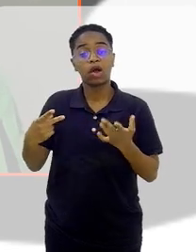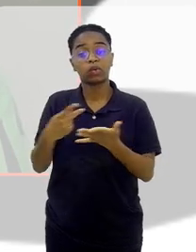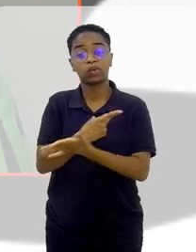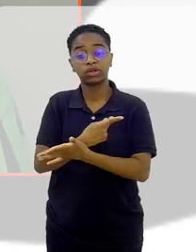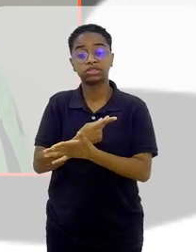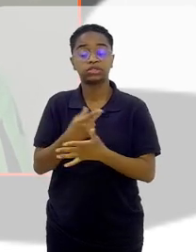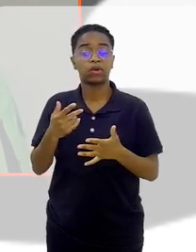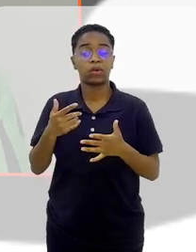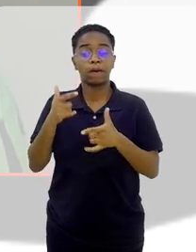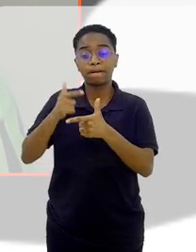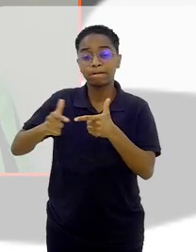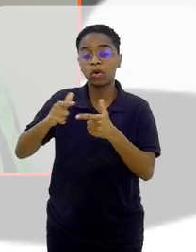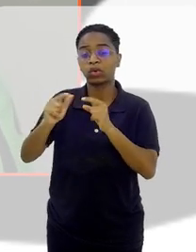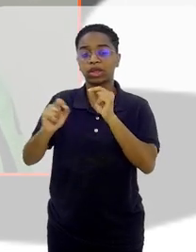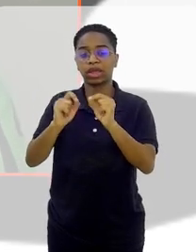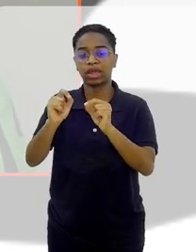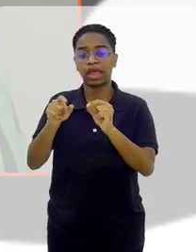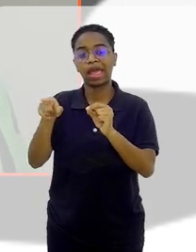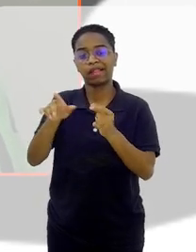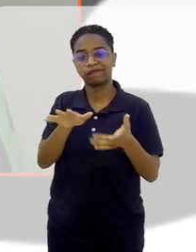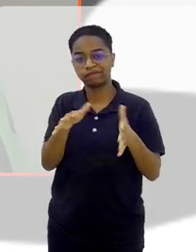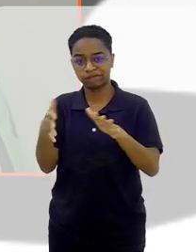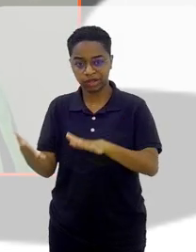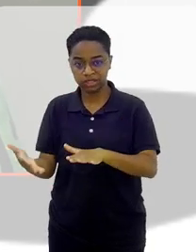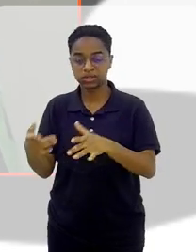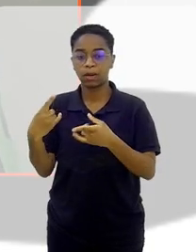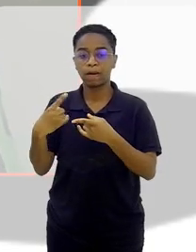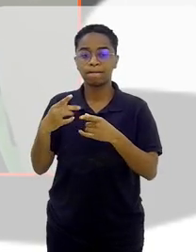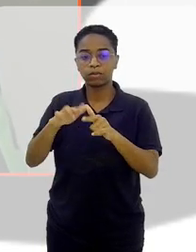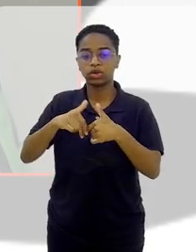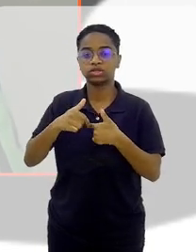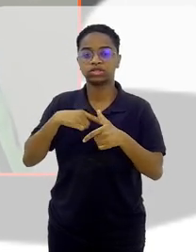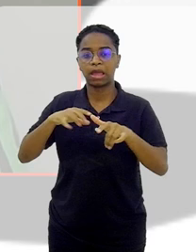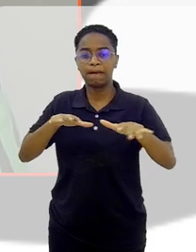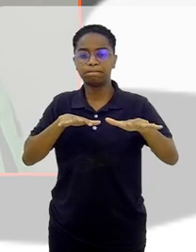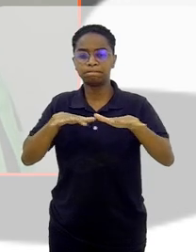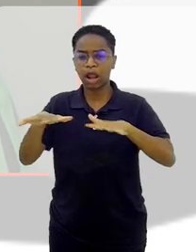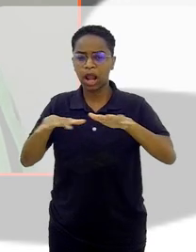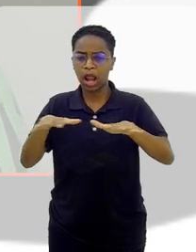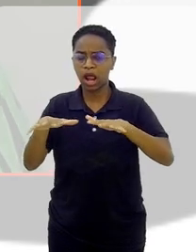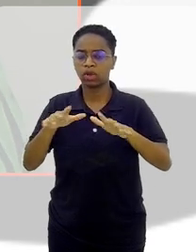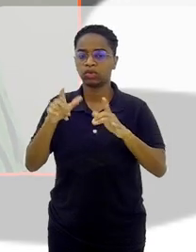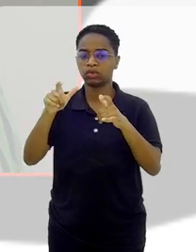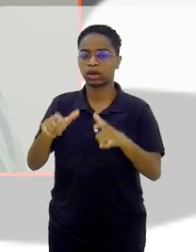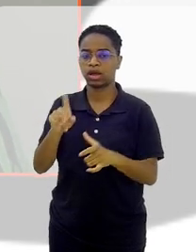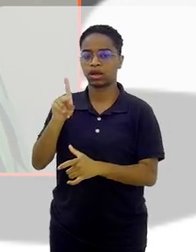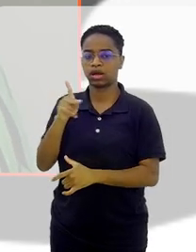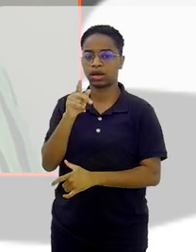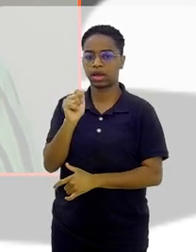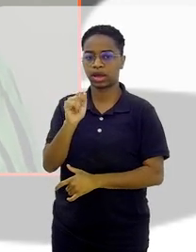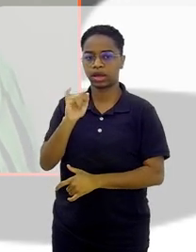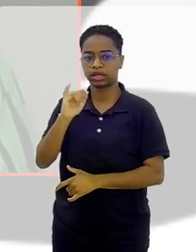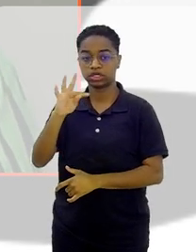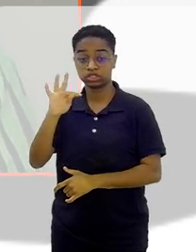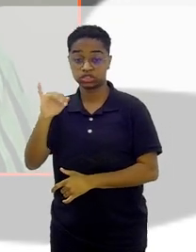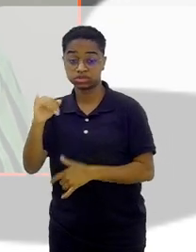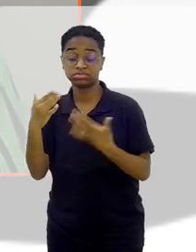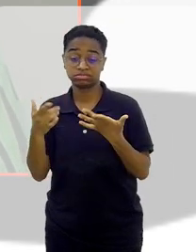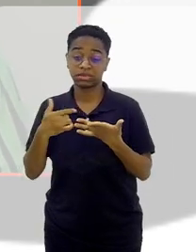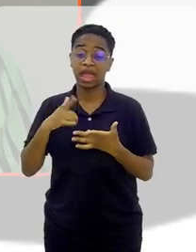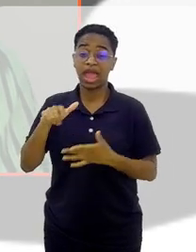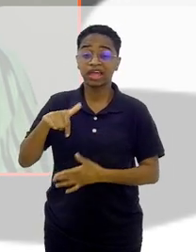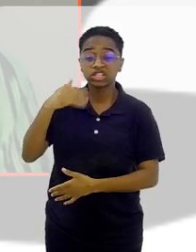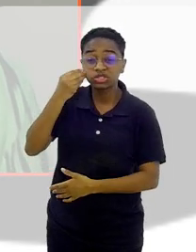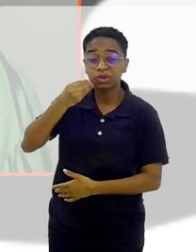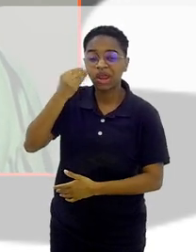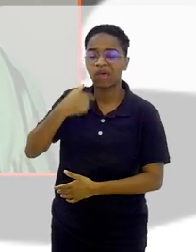tragédia, né? A doutora Zilda faz a passagem ali no terremoto do Haiti. Então, se são experiências, sabe, Cláudia? Que eu acho que